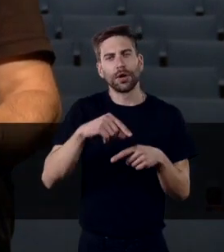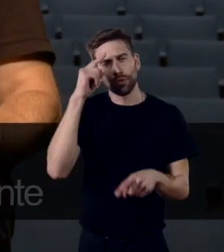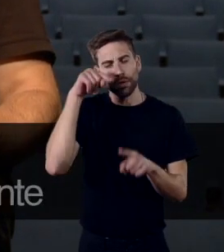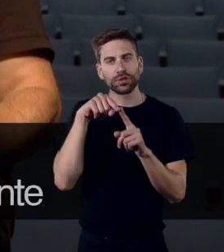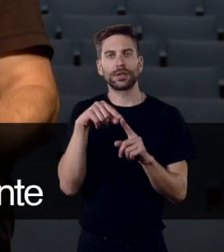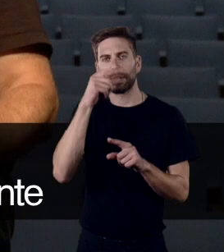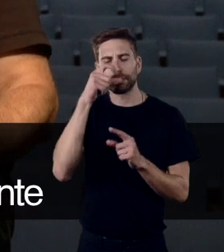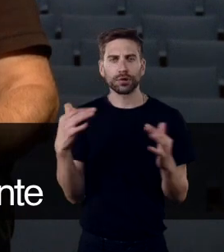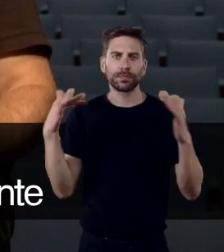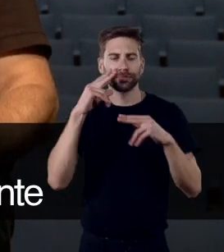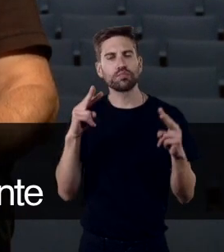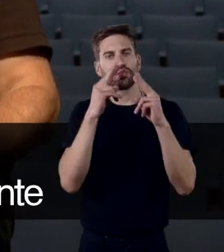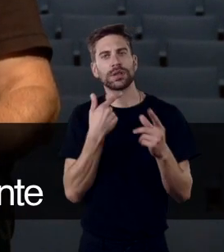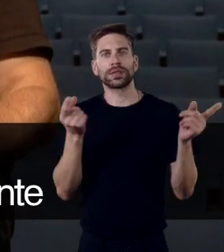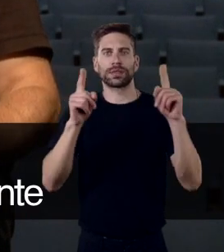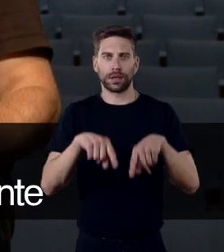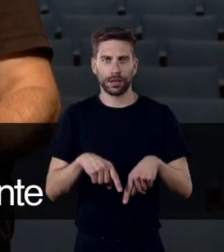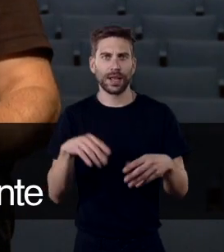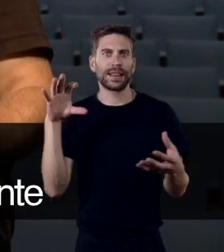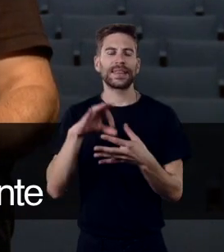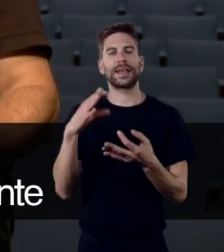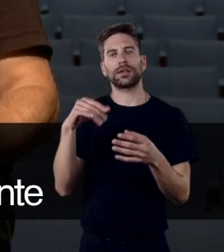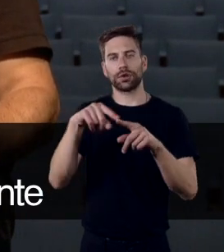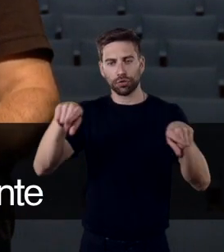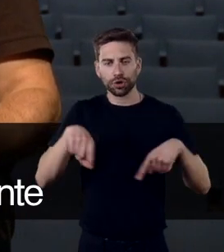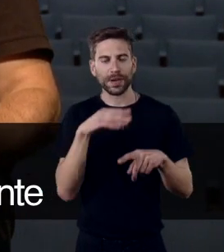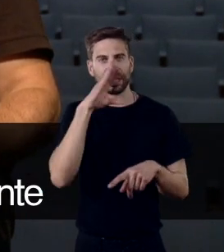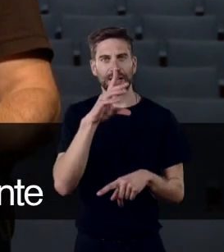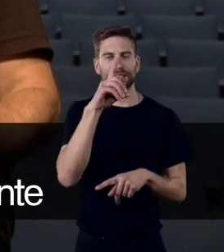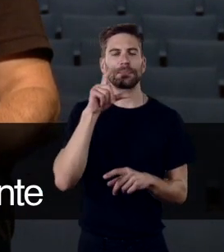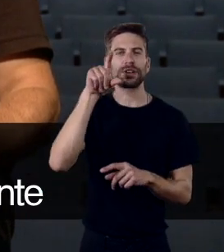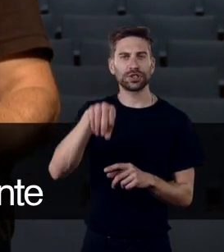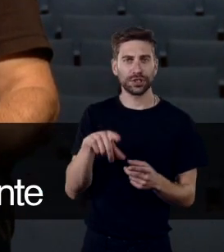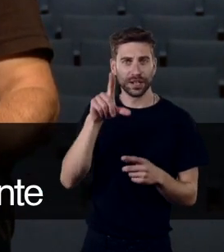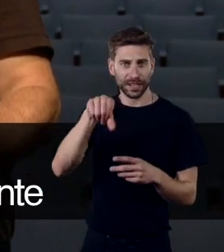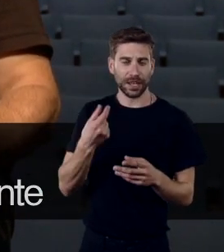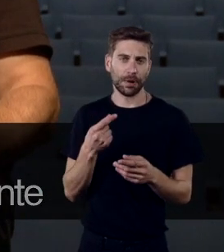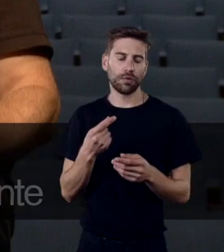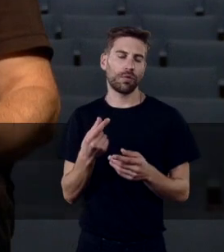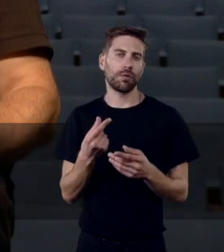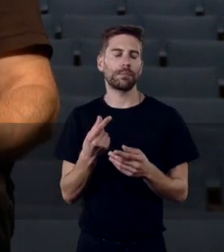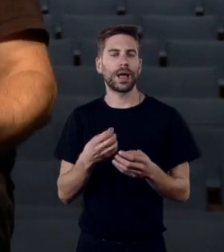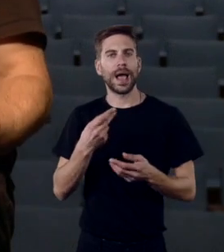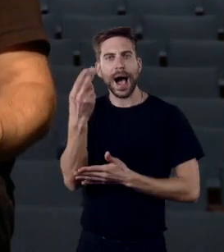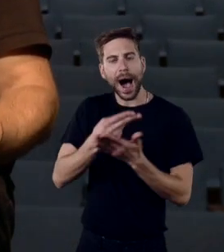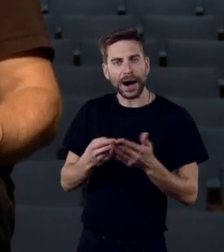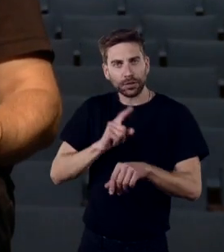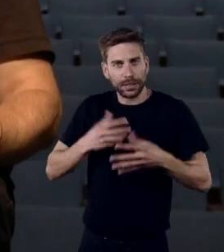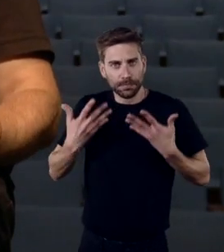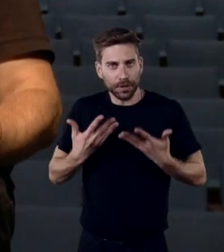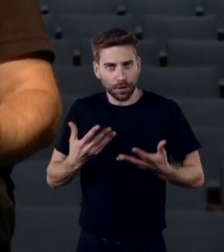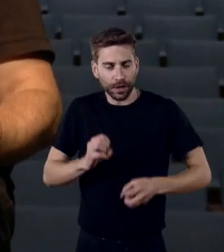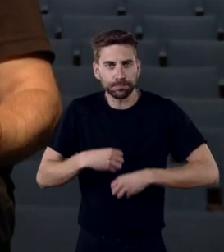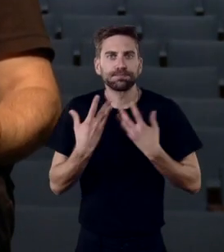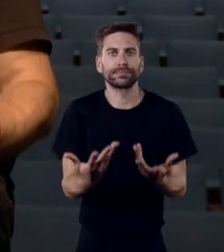reencontrarem não apenas com o histórico destes 60 anos, mas também com a criação contemporânea, por um lado, mas por outro também de regressarem